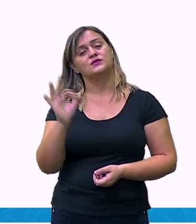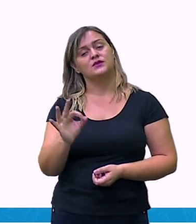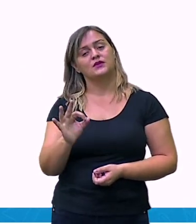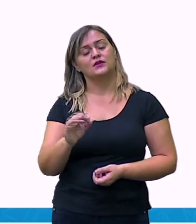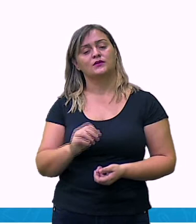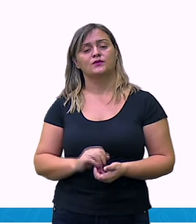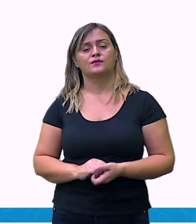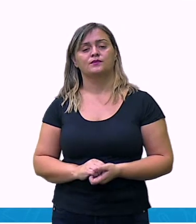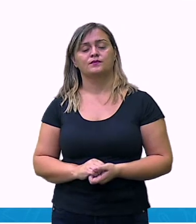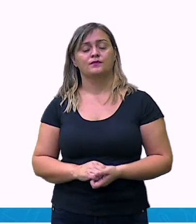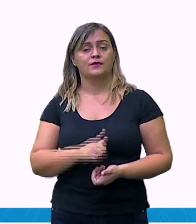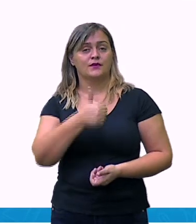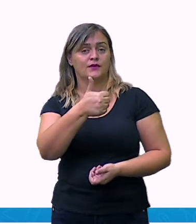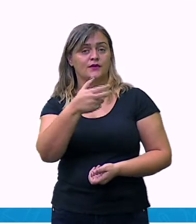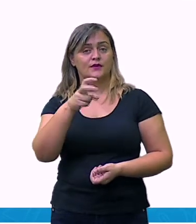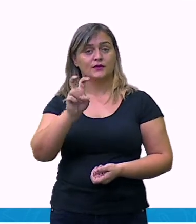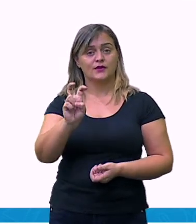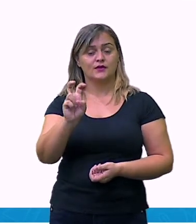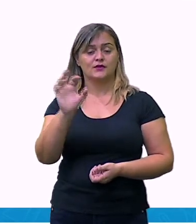15%,